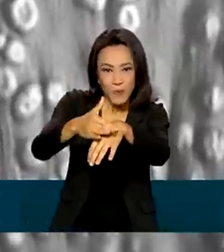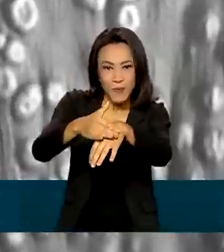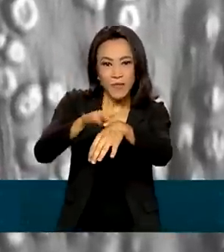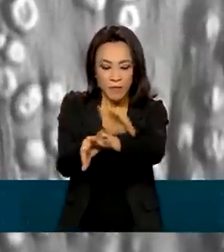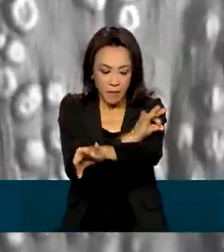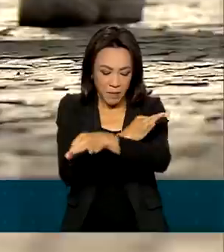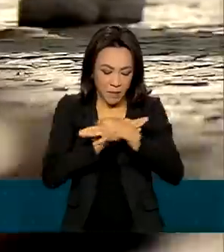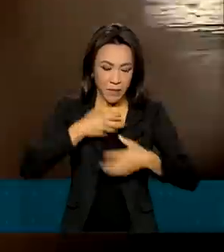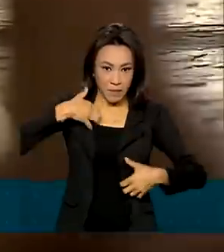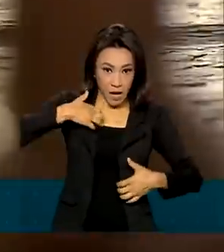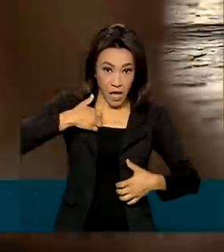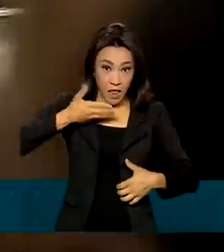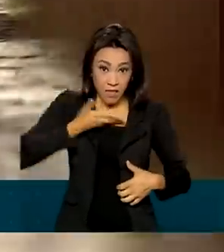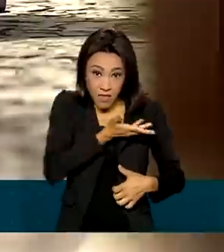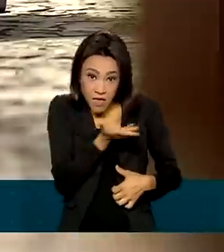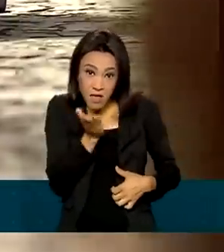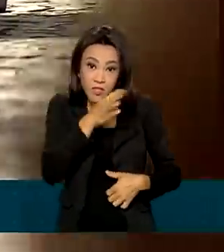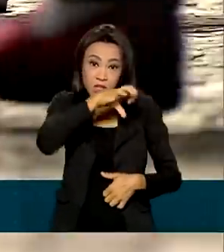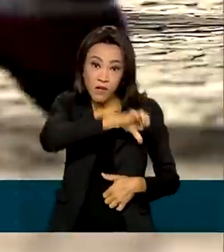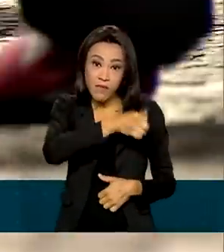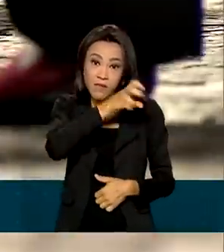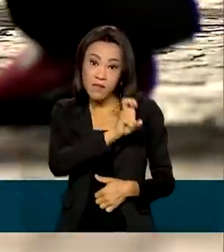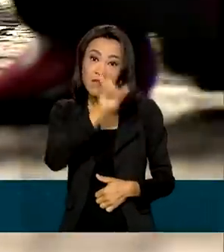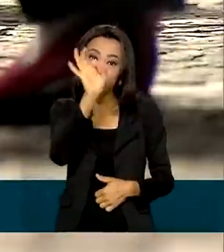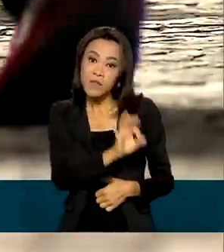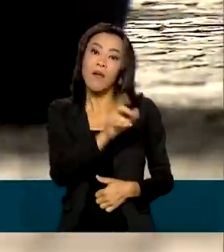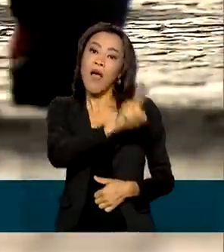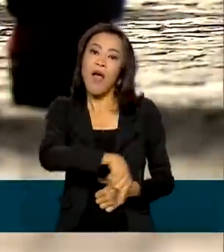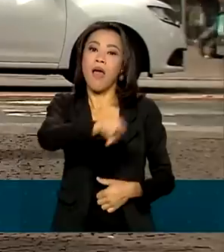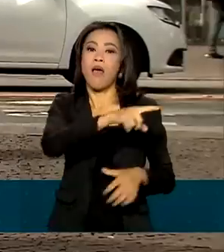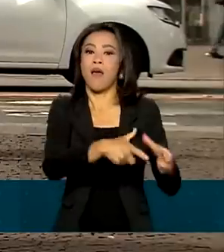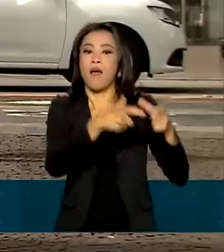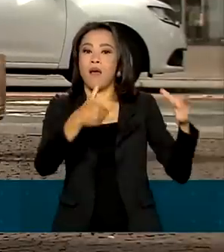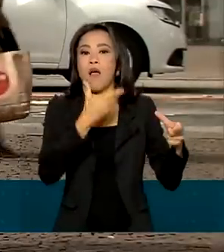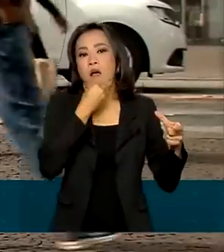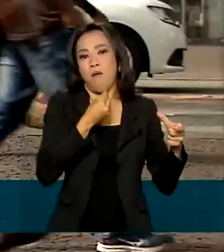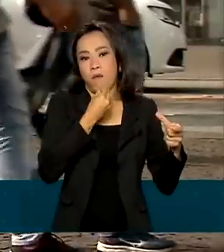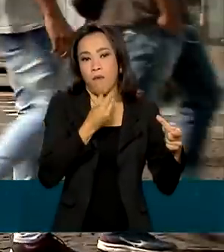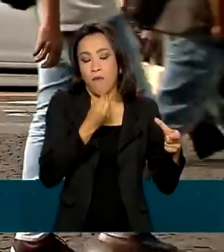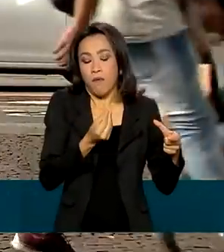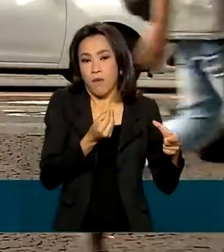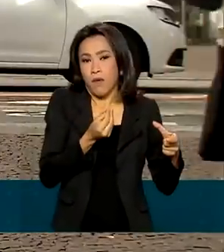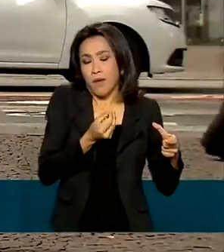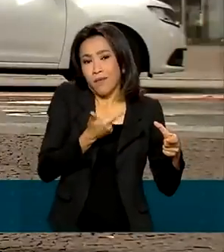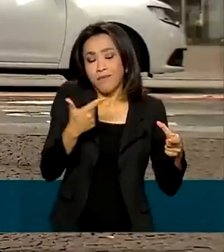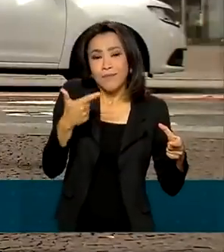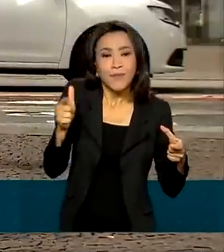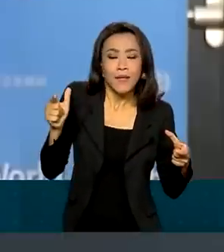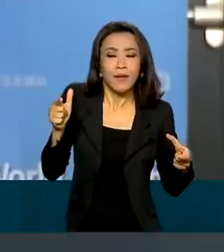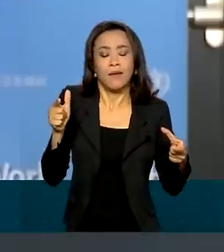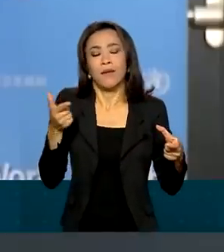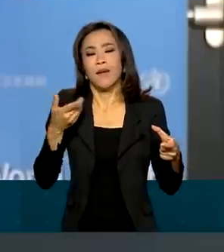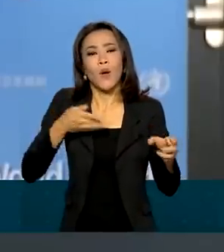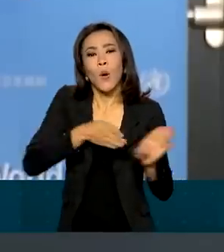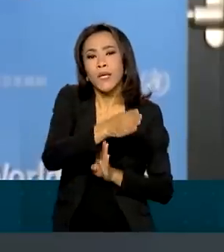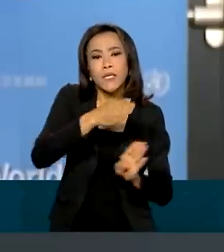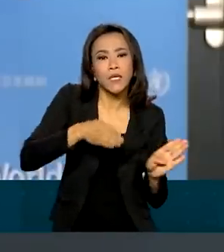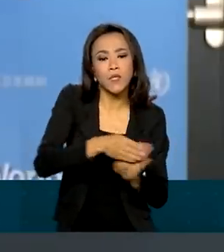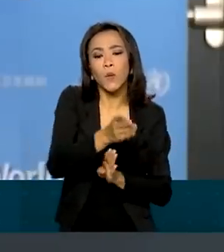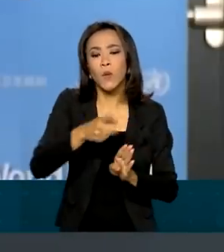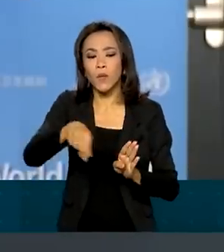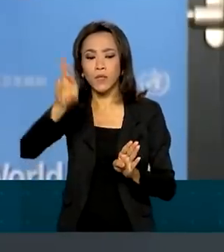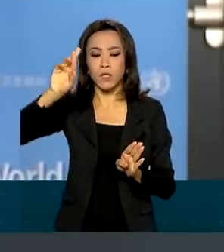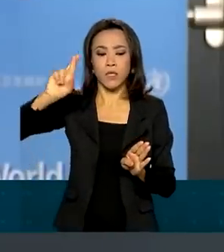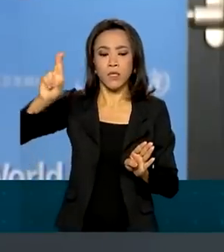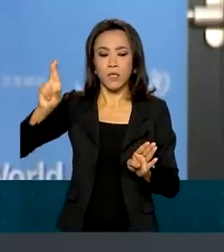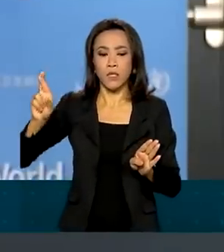95% são de pessoas do sexo masculino. Apesar de não haver recomendação por parte da Organização